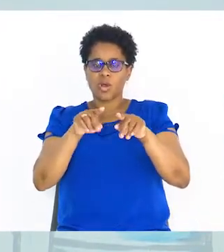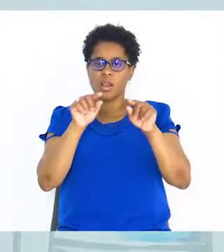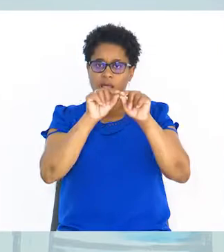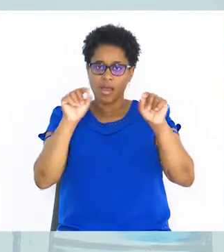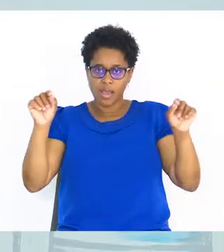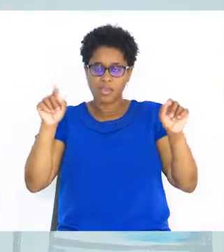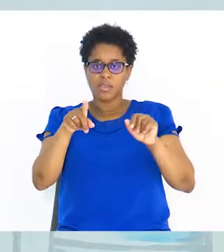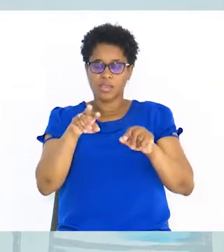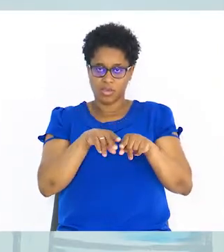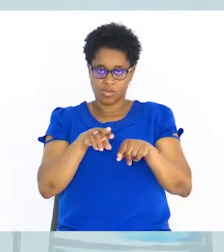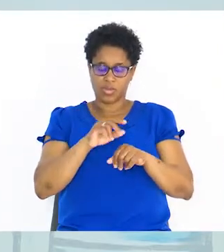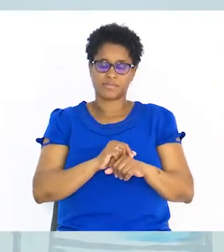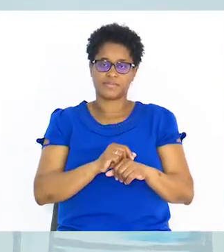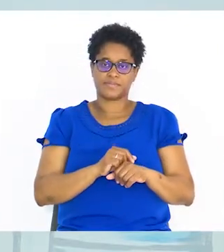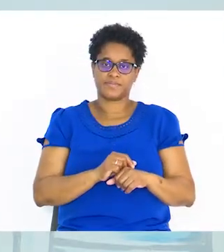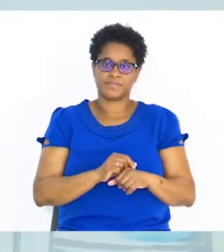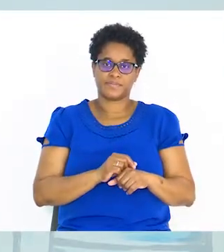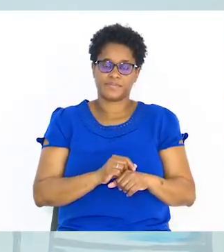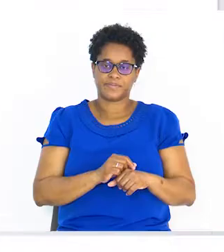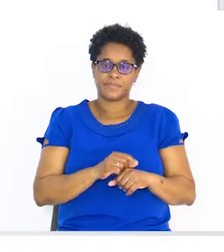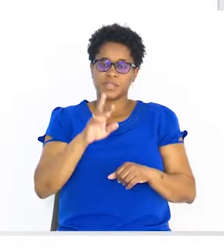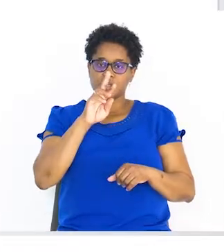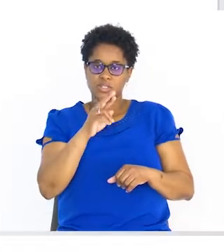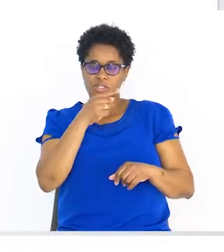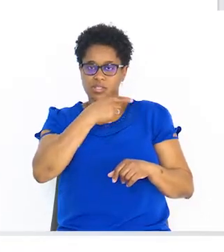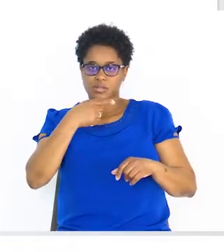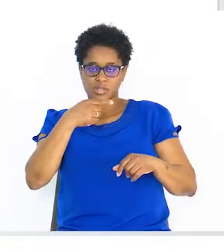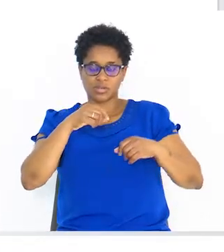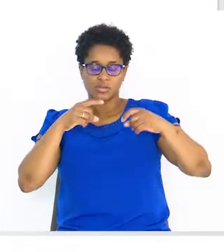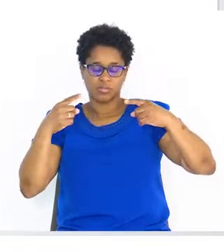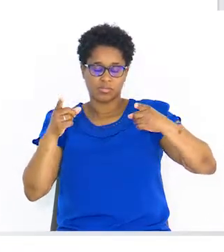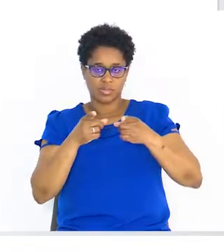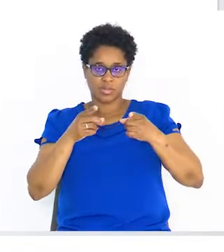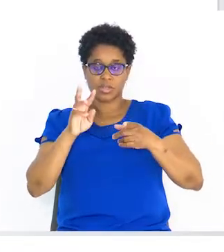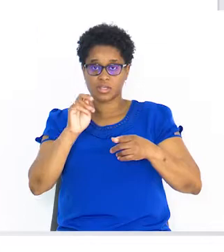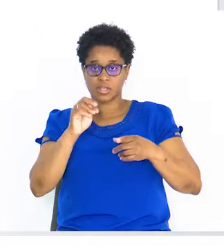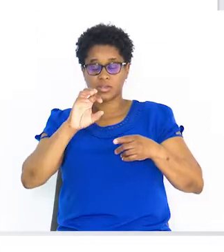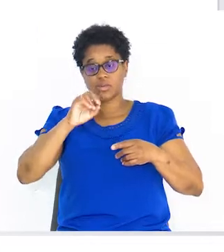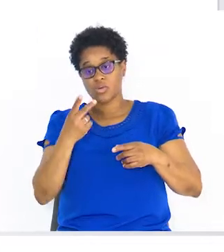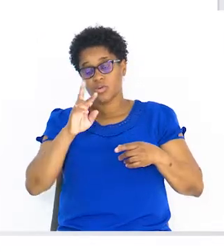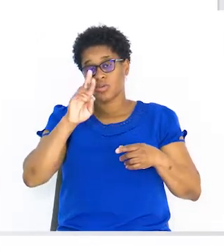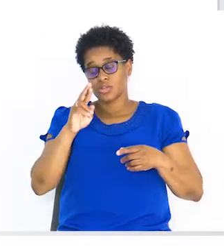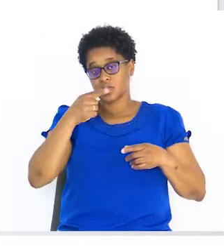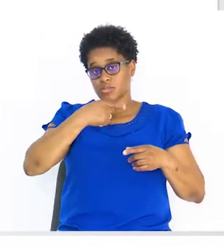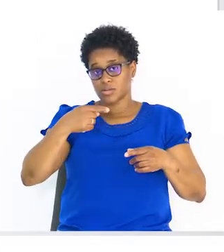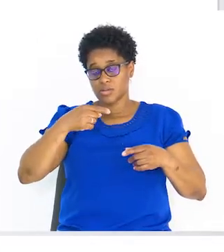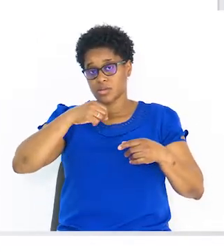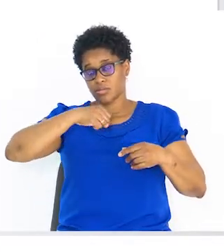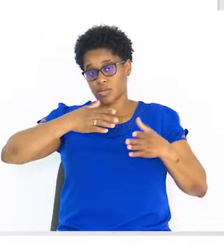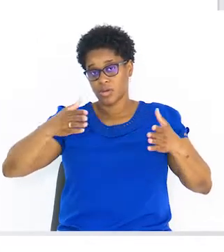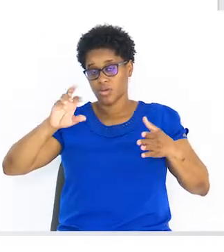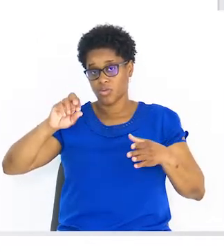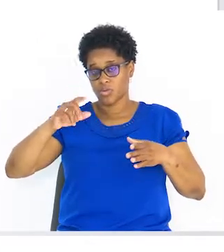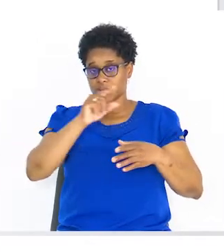as duas inequações na mesma reta. x menor que 3 ou x maior do que 8. Vamos representar na reta. Estamos